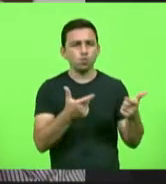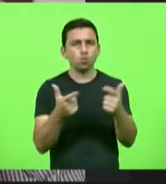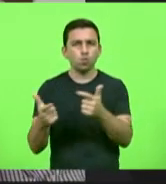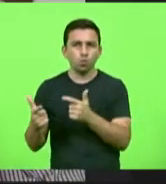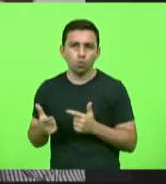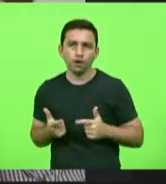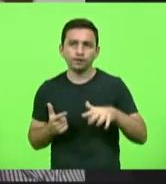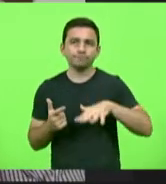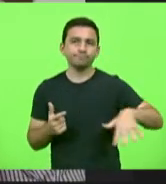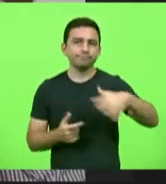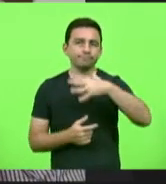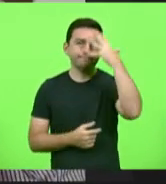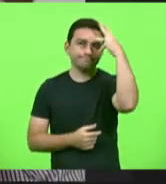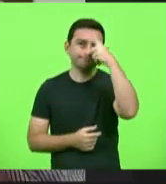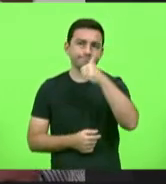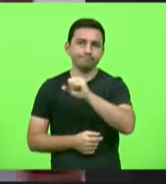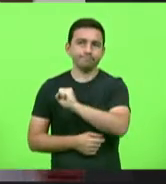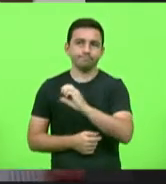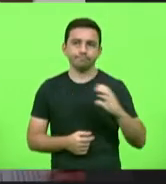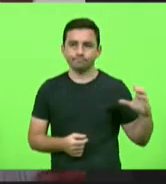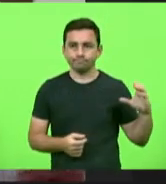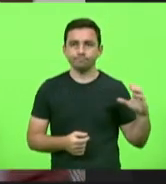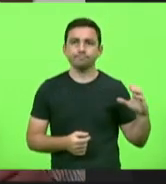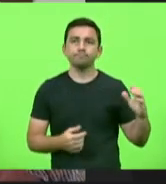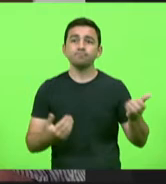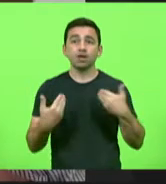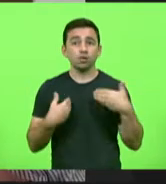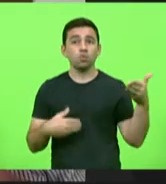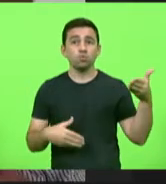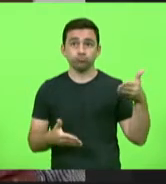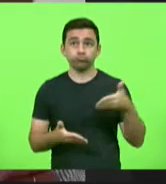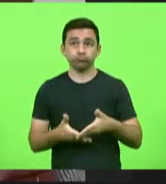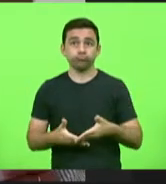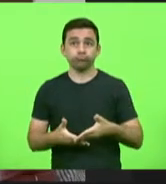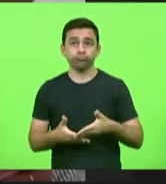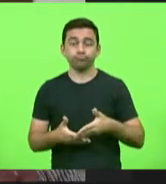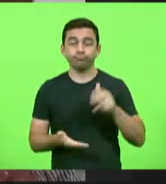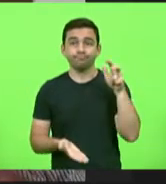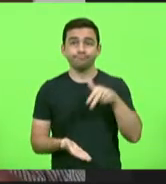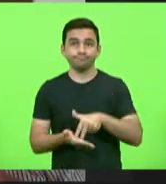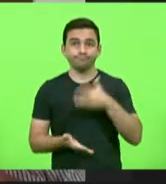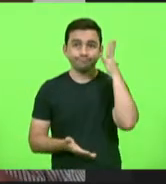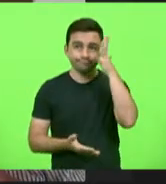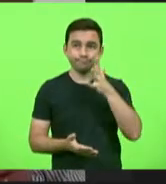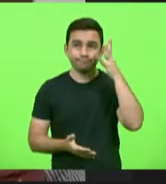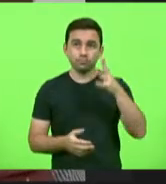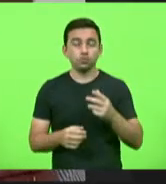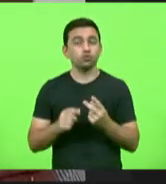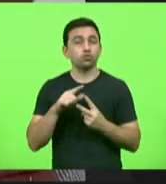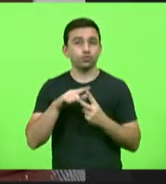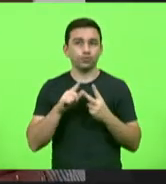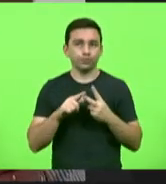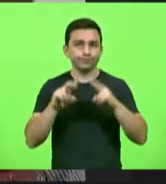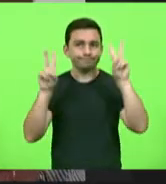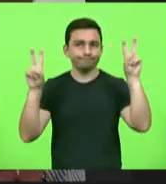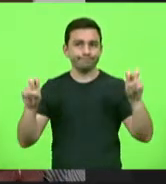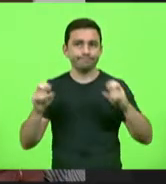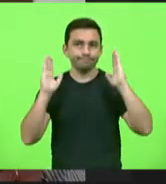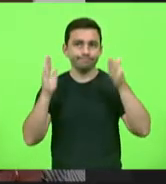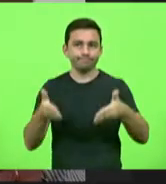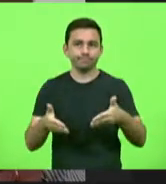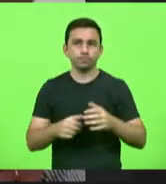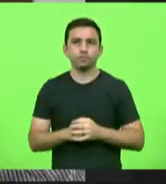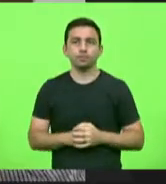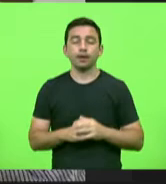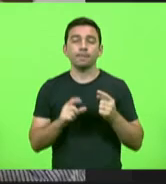bela e Santa Catarina, que me traz à tribuna hoje, são dois temas bem específicos. O primeiro, a prática